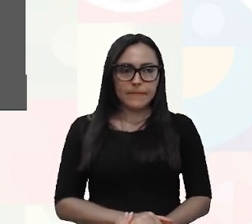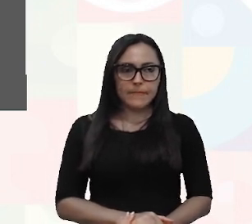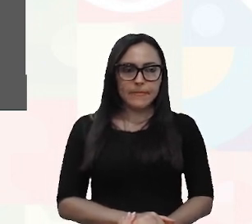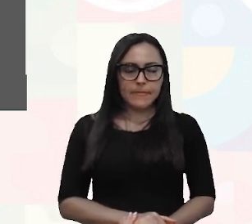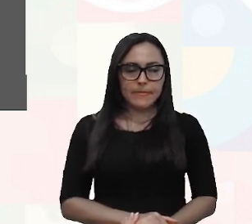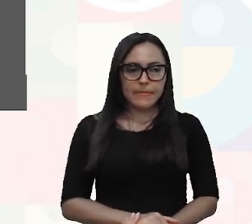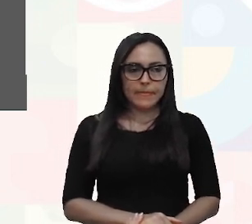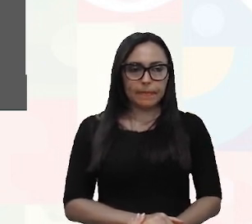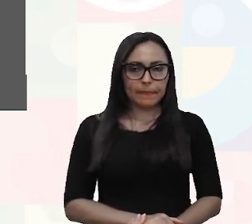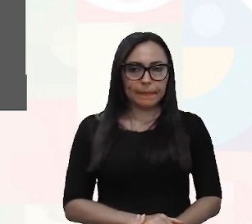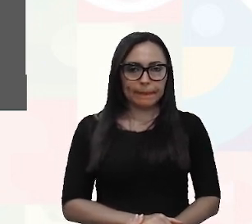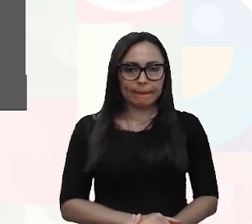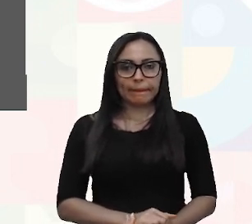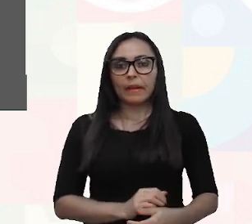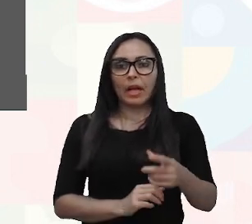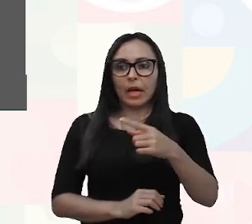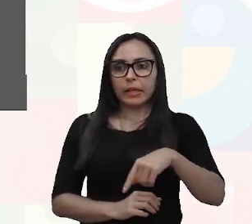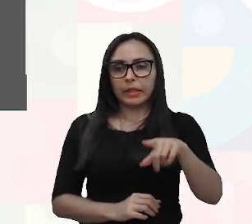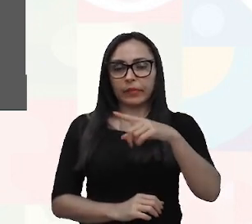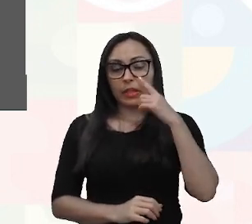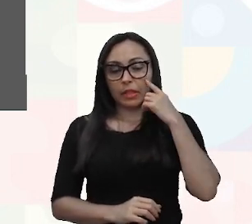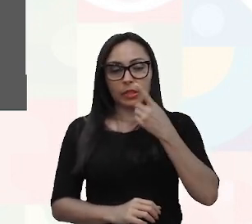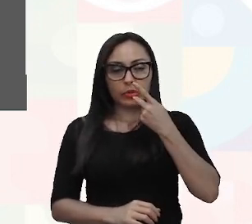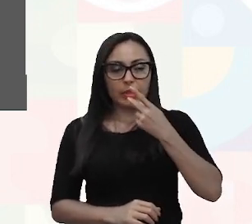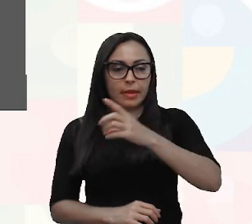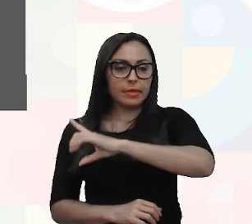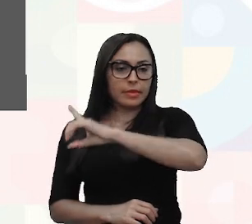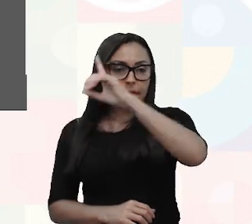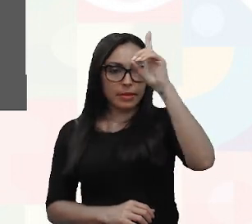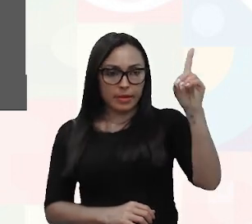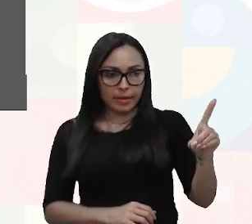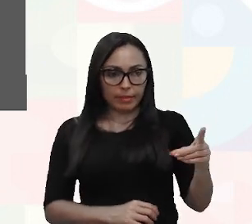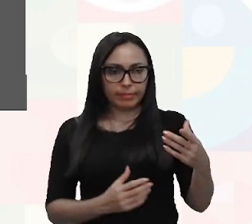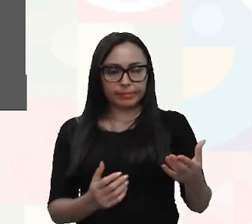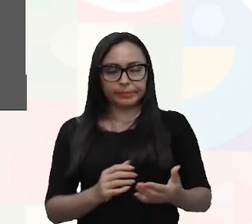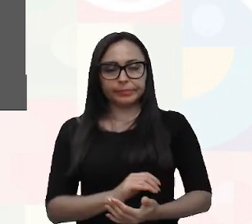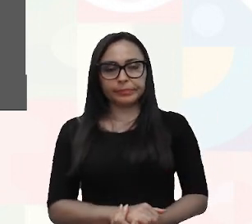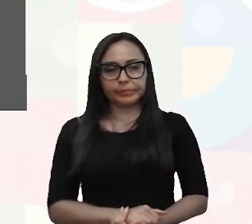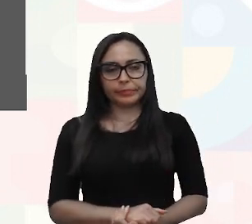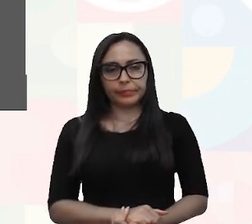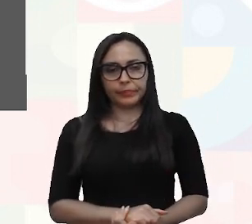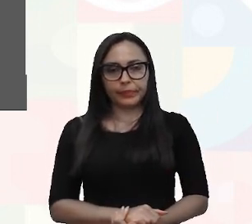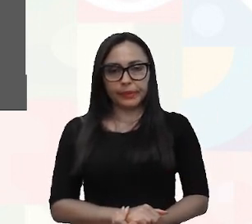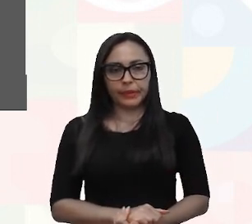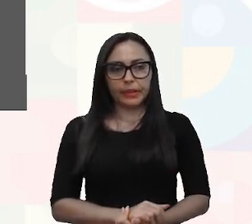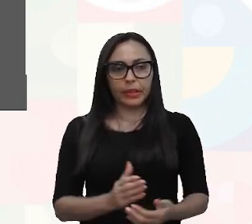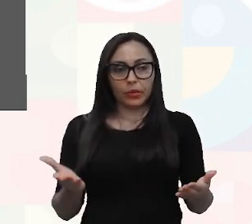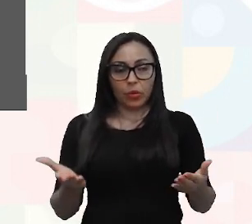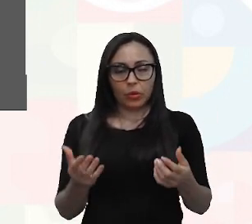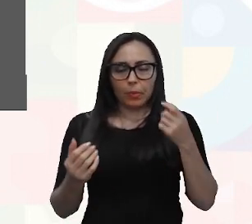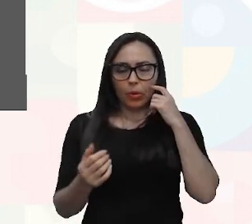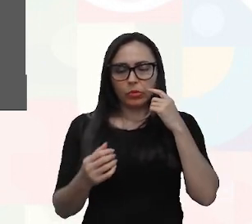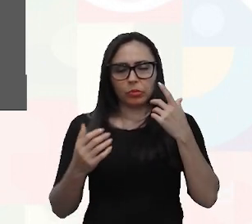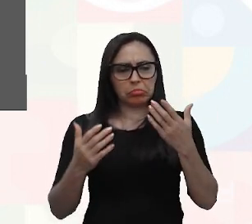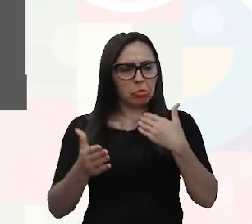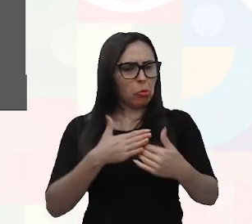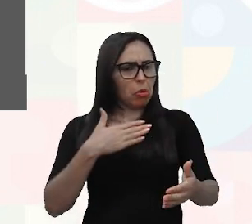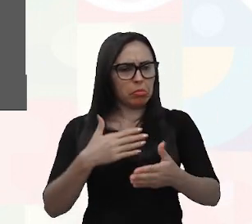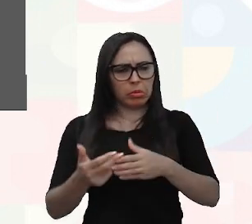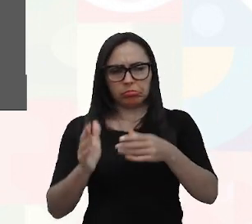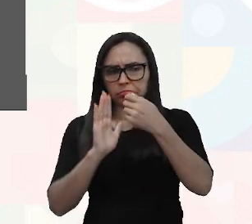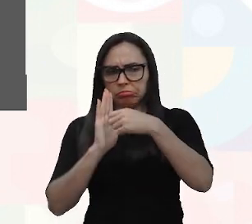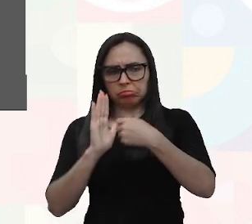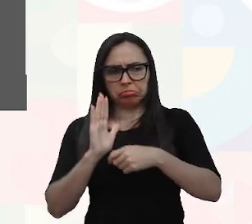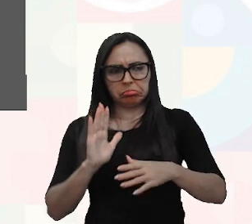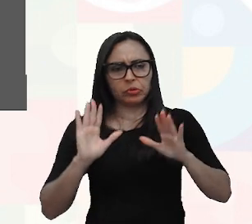Pronto, aqui está dizendo que é dia, porque agora estamos de dia. Pronto, e agora eu posso escrever o que eu quiser, né, em